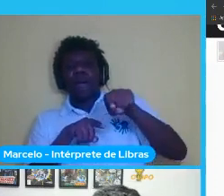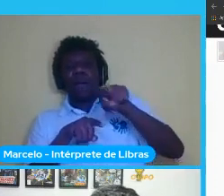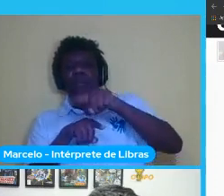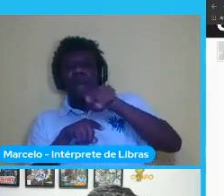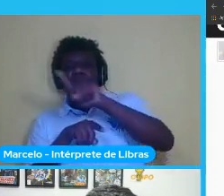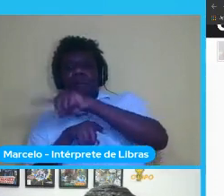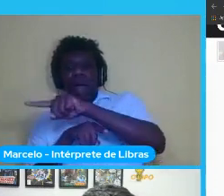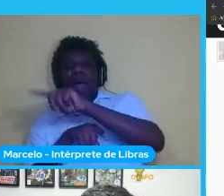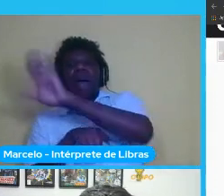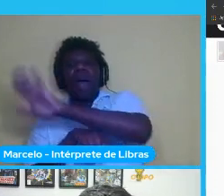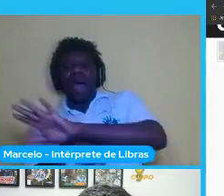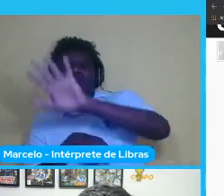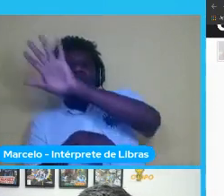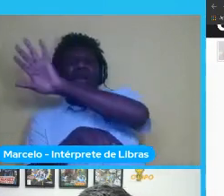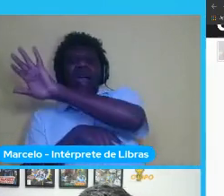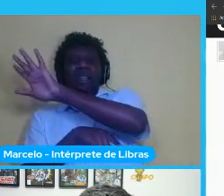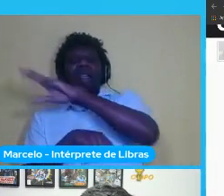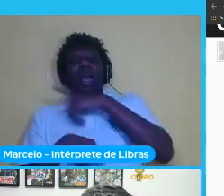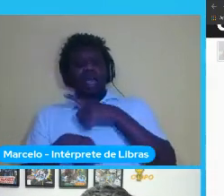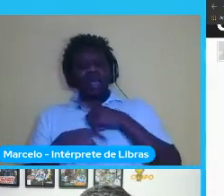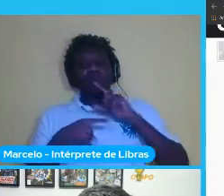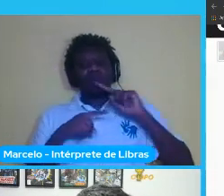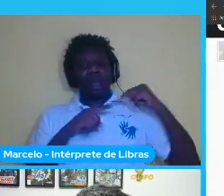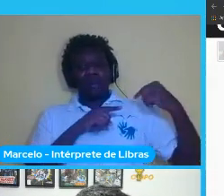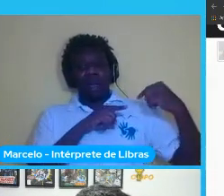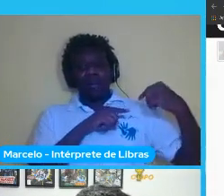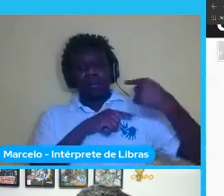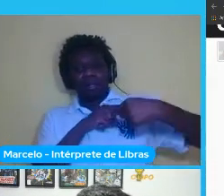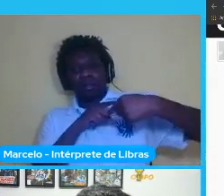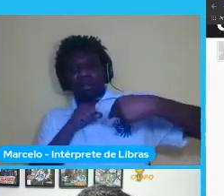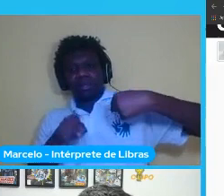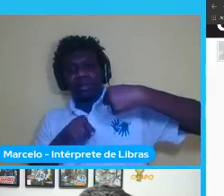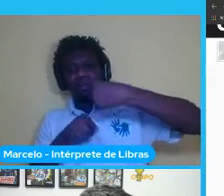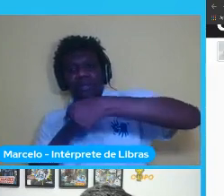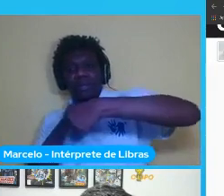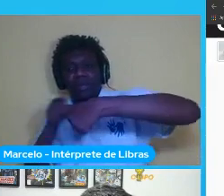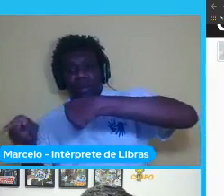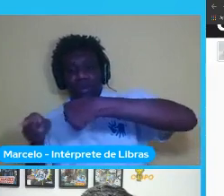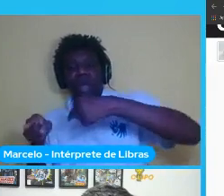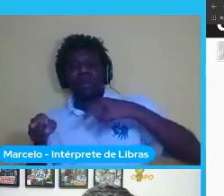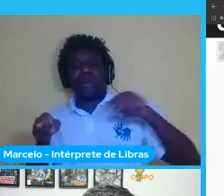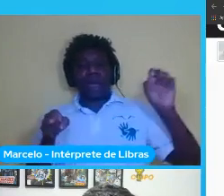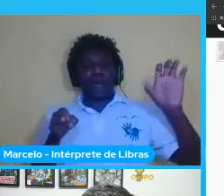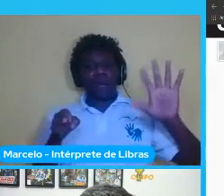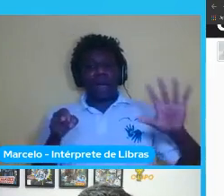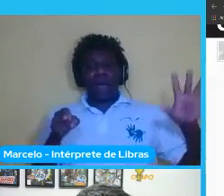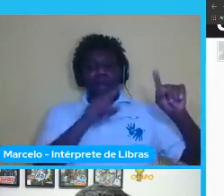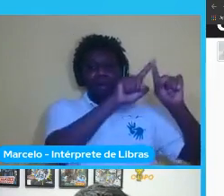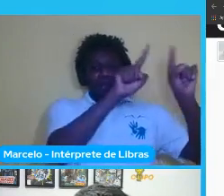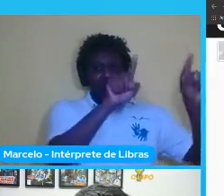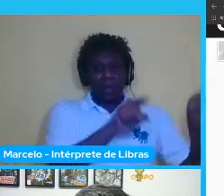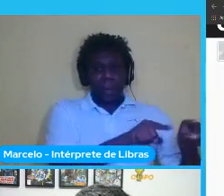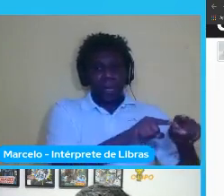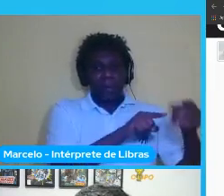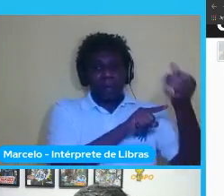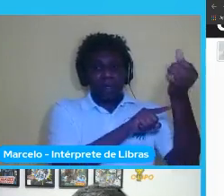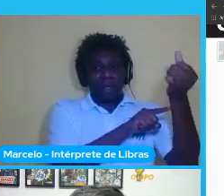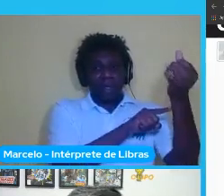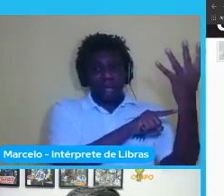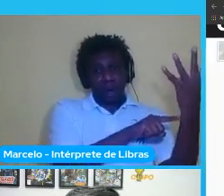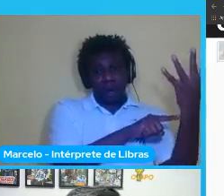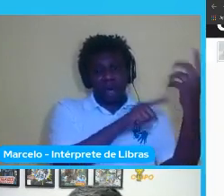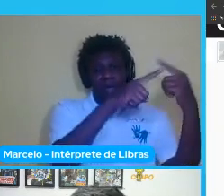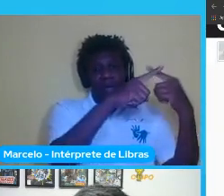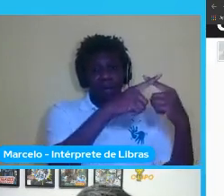imagem então depois da primeira convolução que ele vai fazer ele pega a imagem de 64 para 64 e aí ele vai por 62